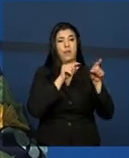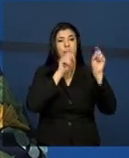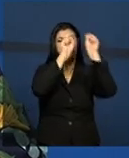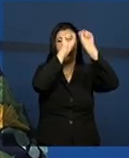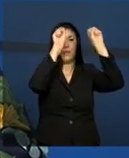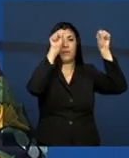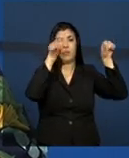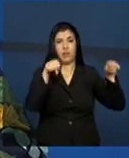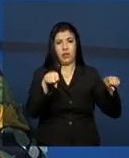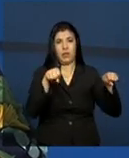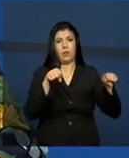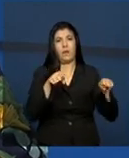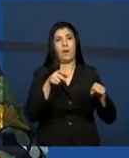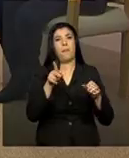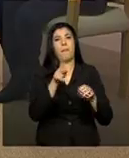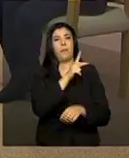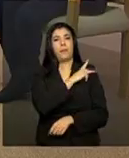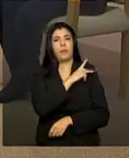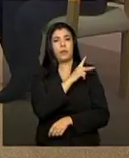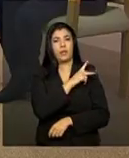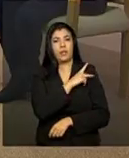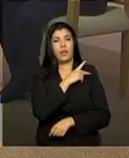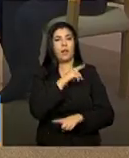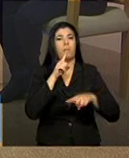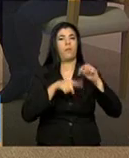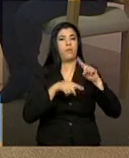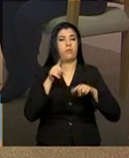da política de assistência social, né.